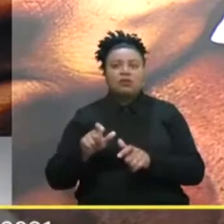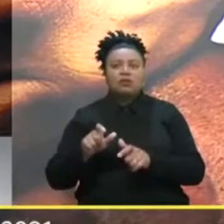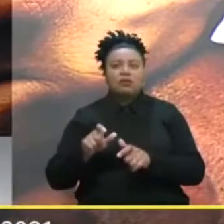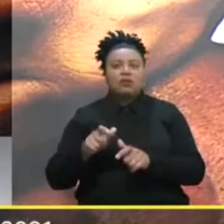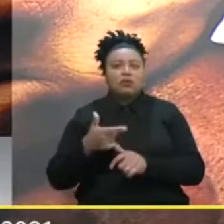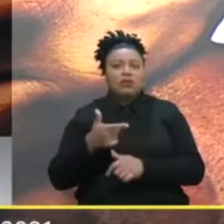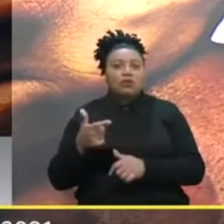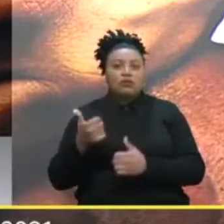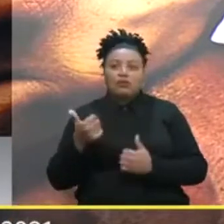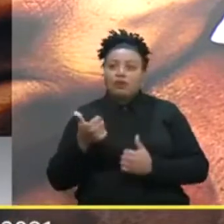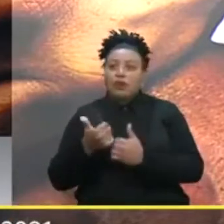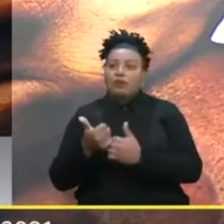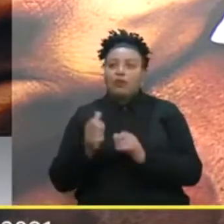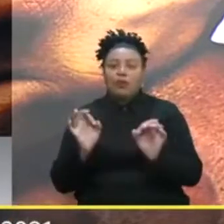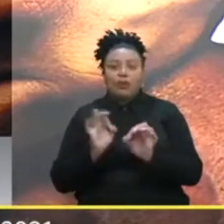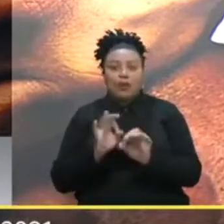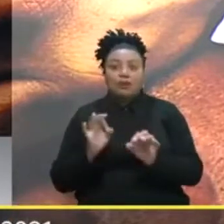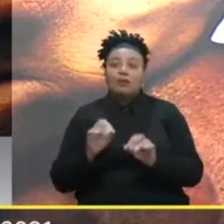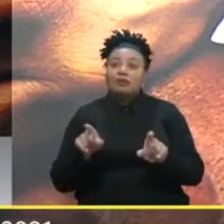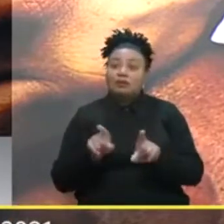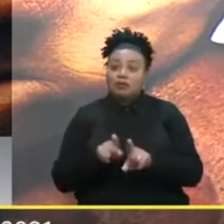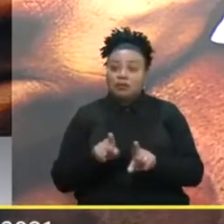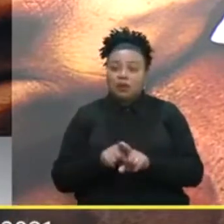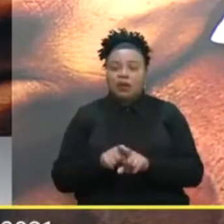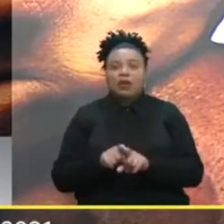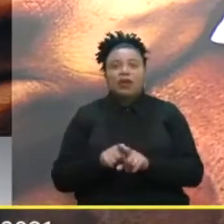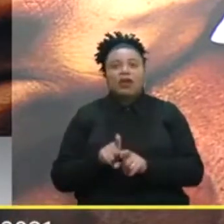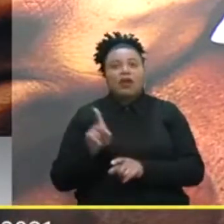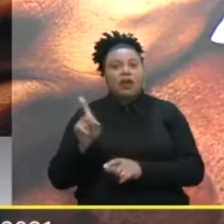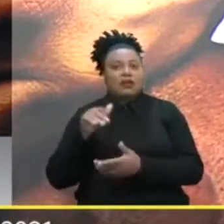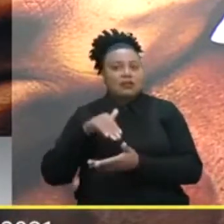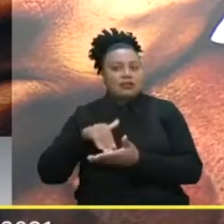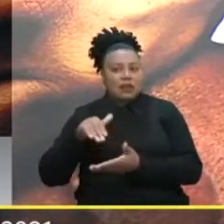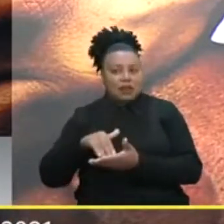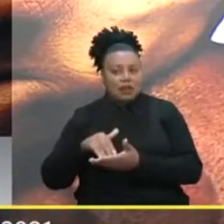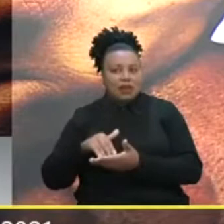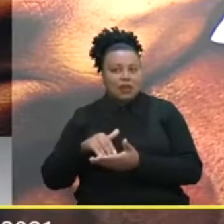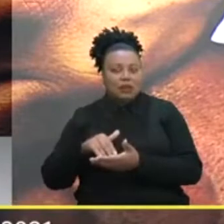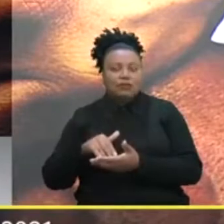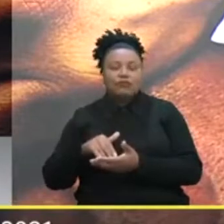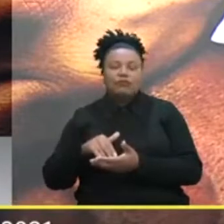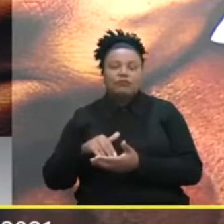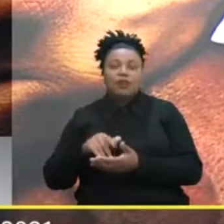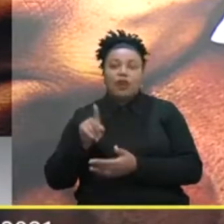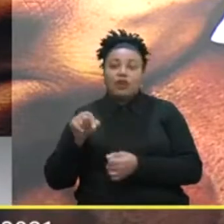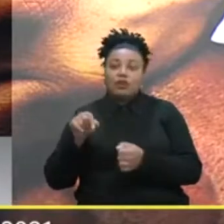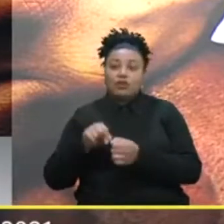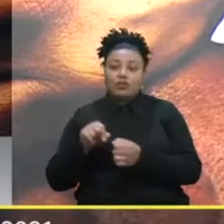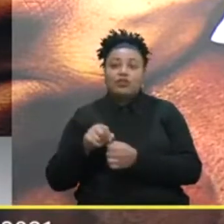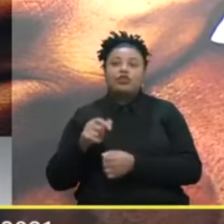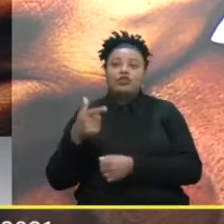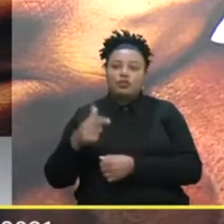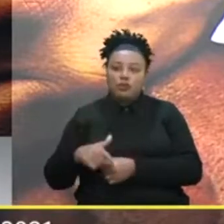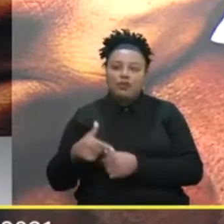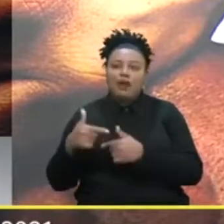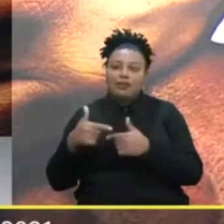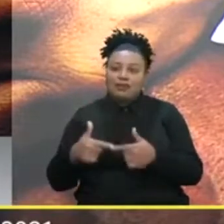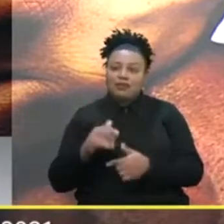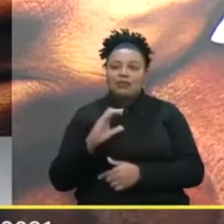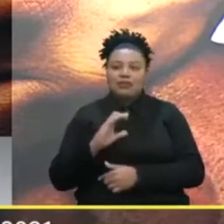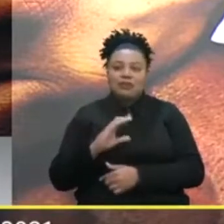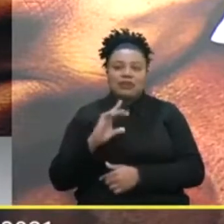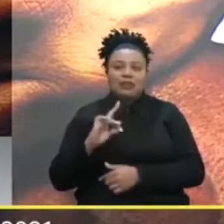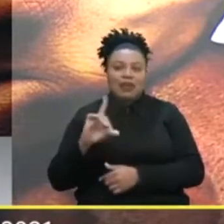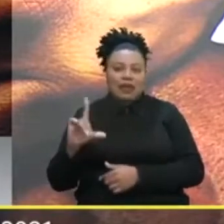Completamente Desassistidas E aí também Através Do secretário Günther A gente Fez lá Uma nova ação Da CDL